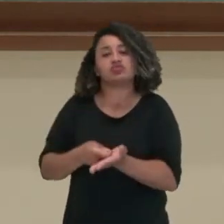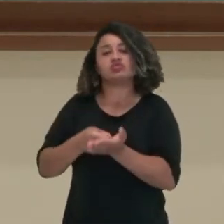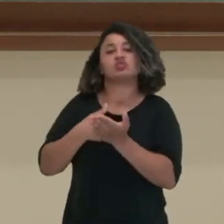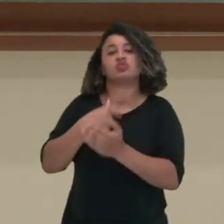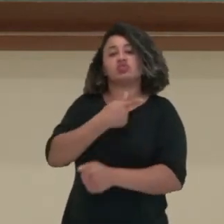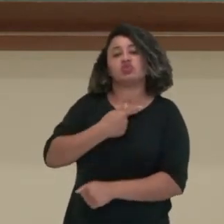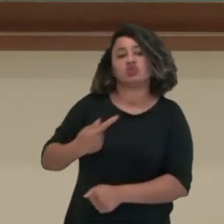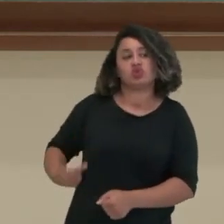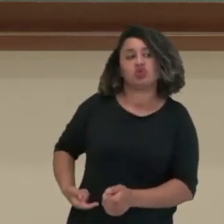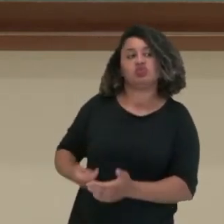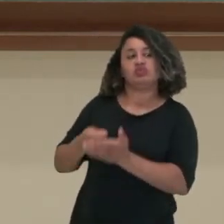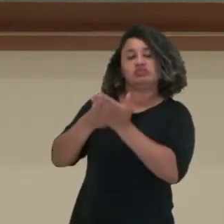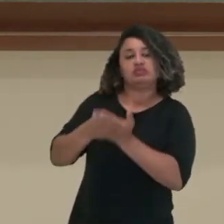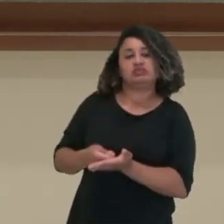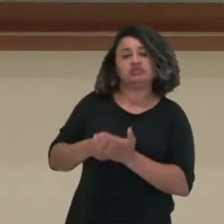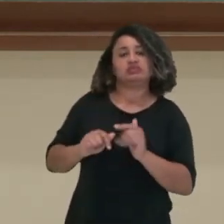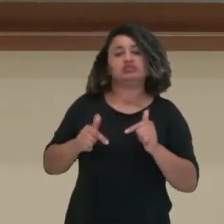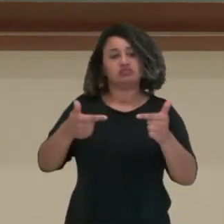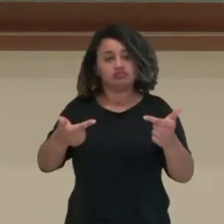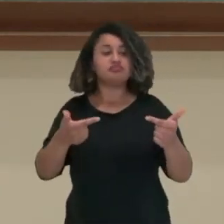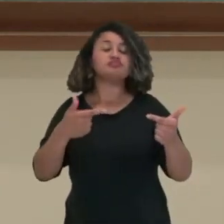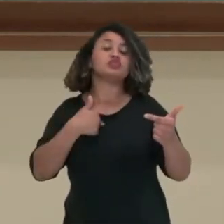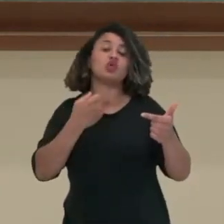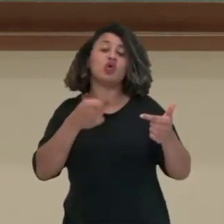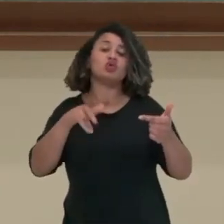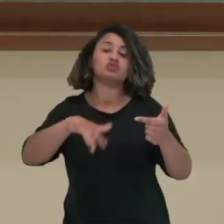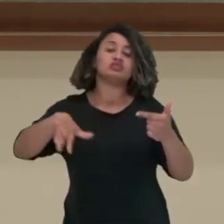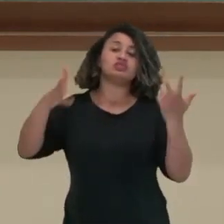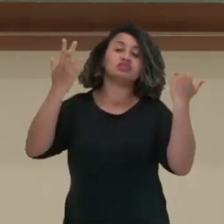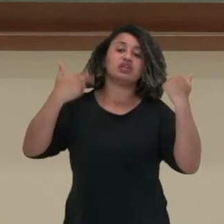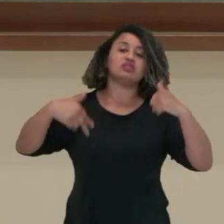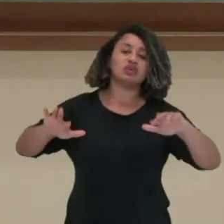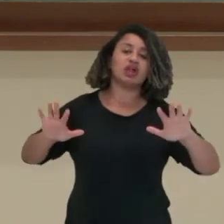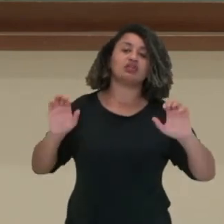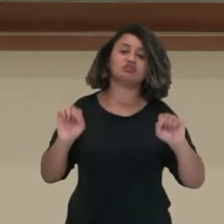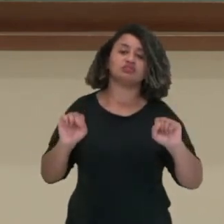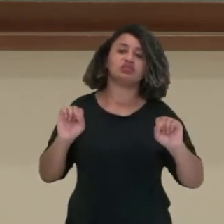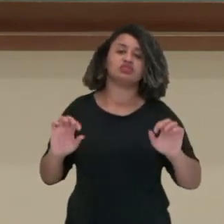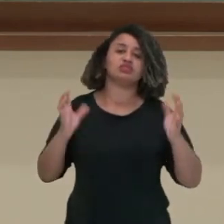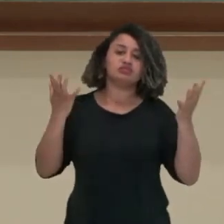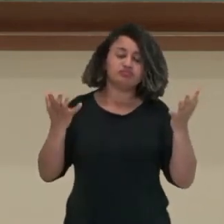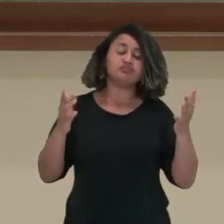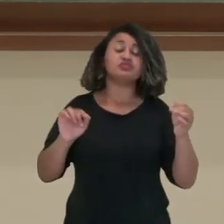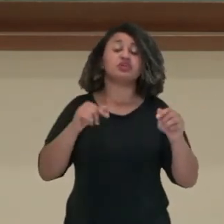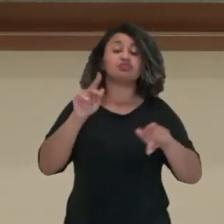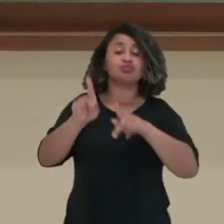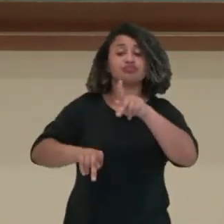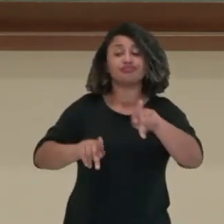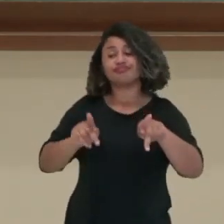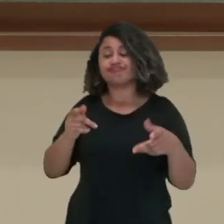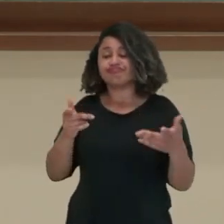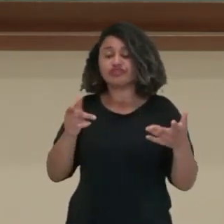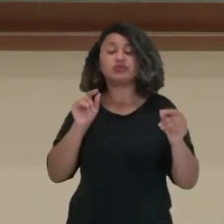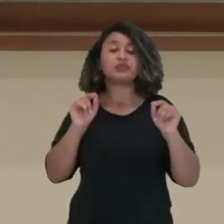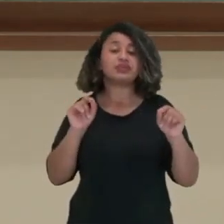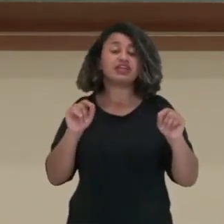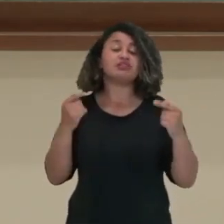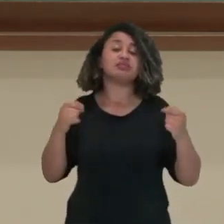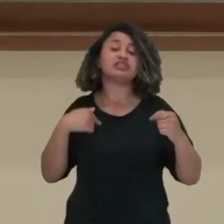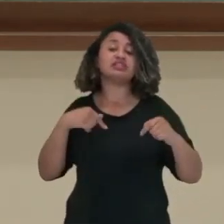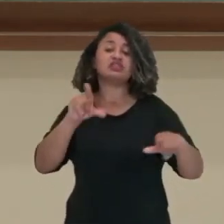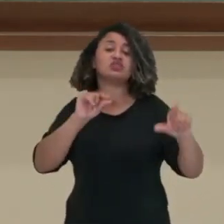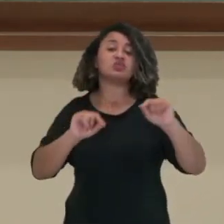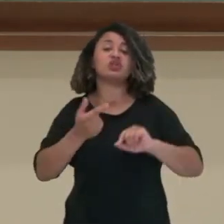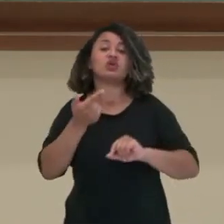governos tirânicos ou até desastres naturais, a população acaba não tendo opção a não ser escolher um